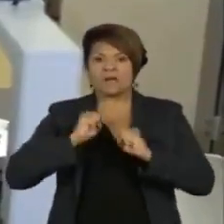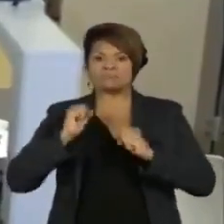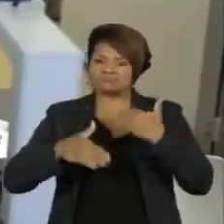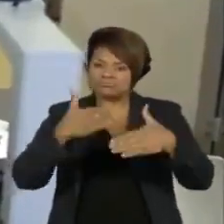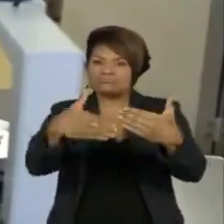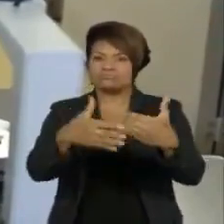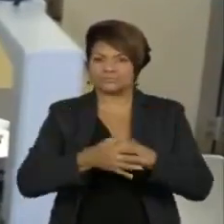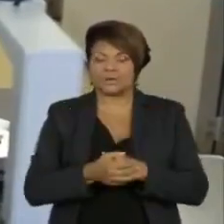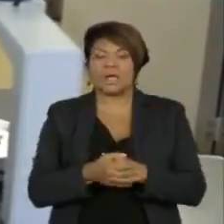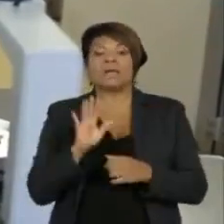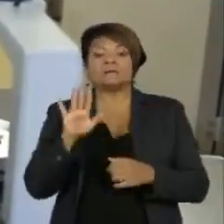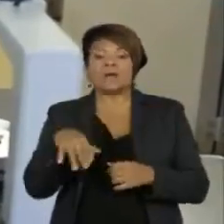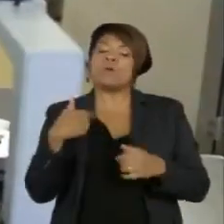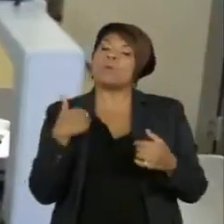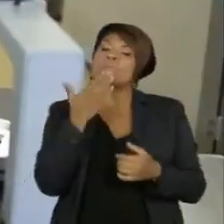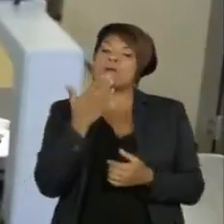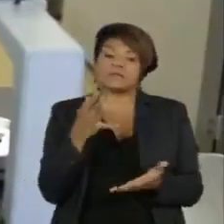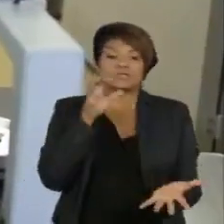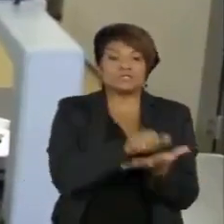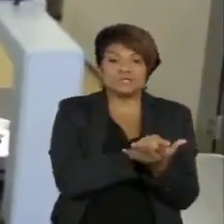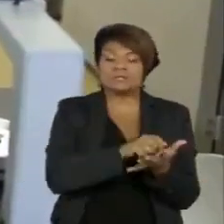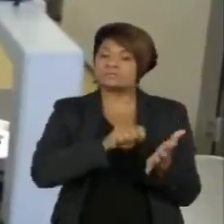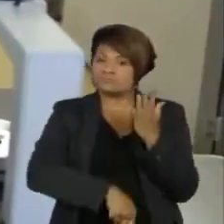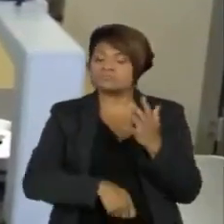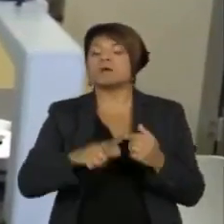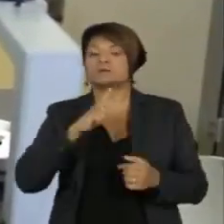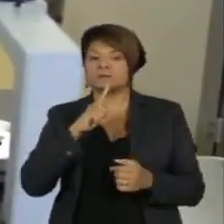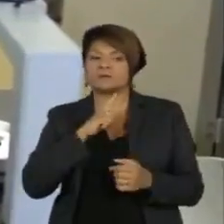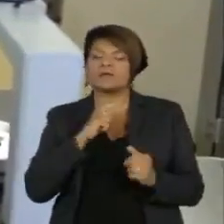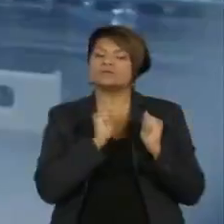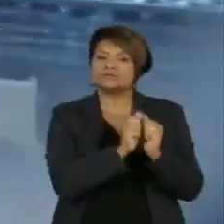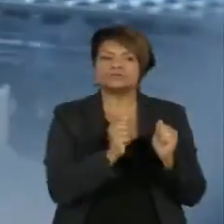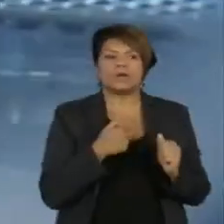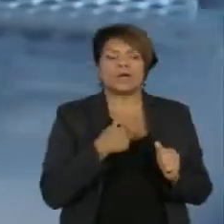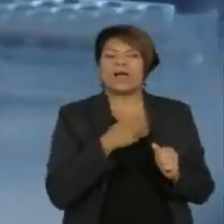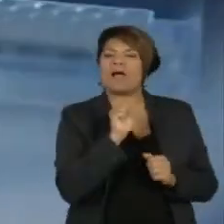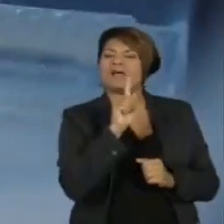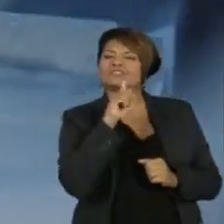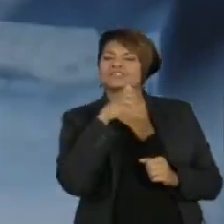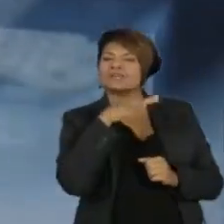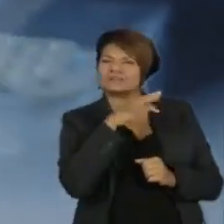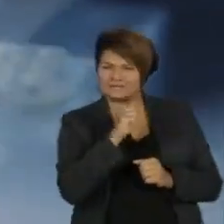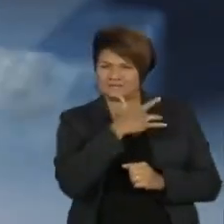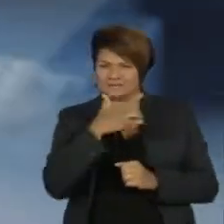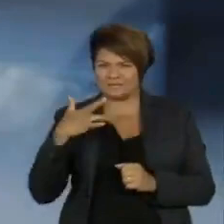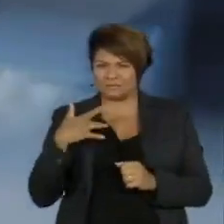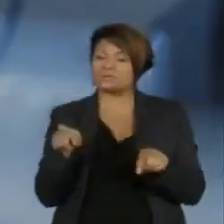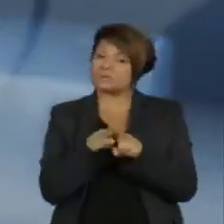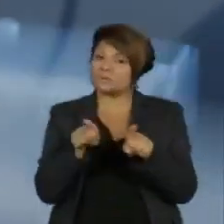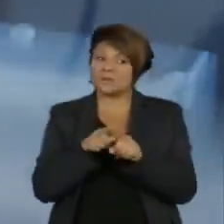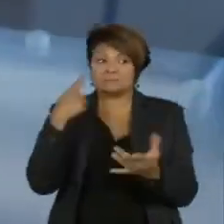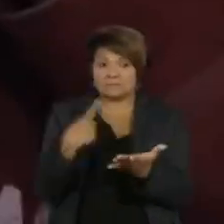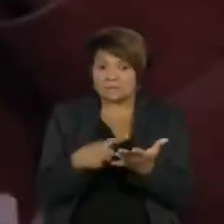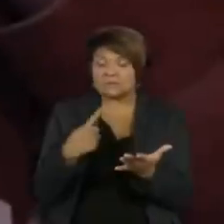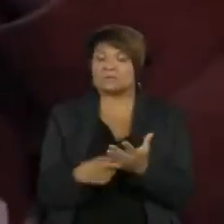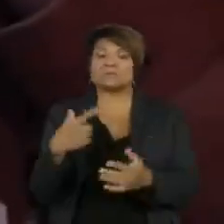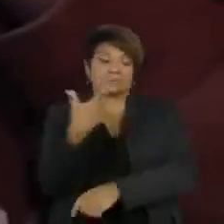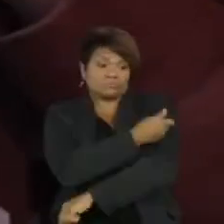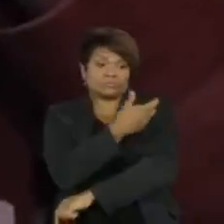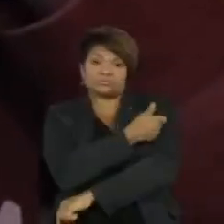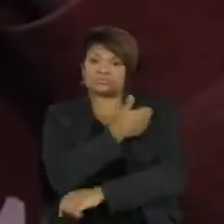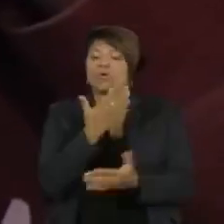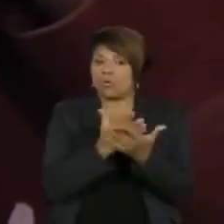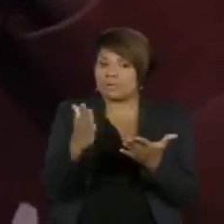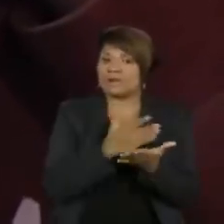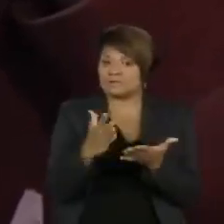para pedidos de registro junto às agências de saúde dos países e o planejamento das primeiras vacinações. Na